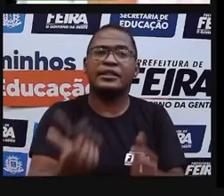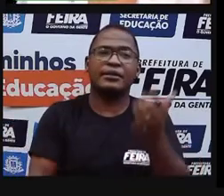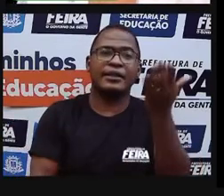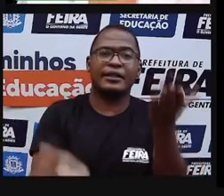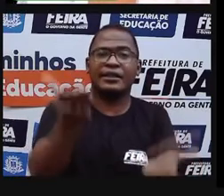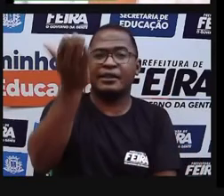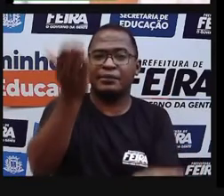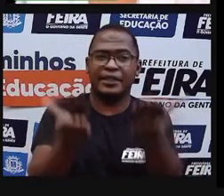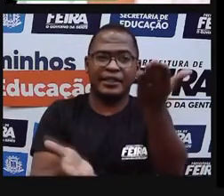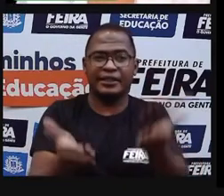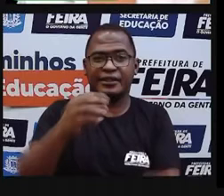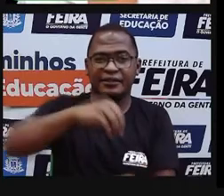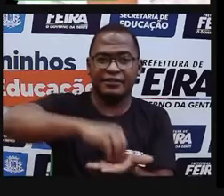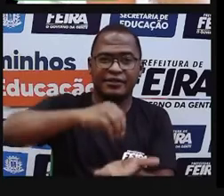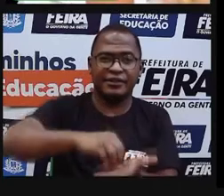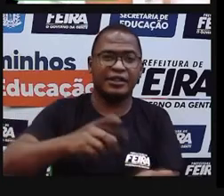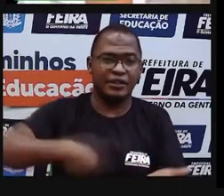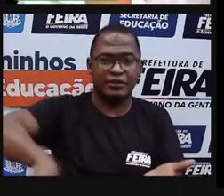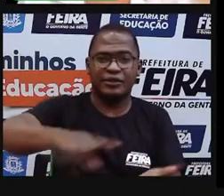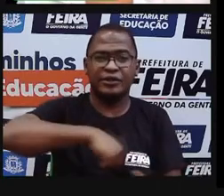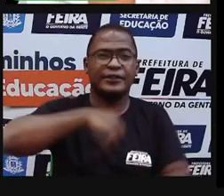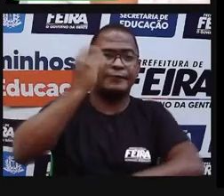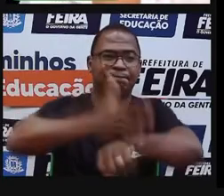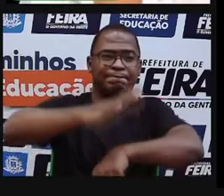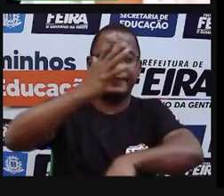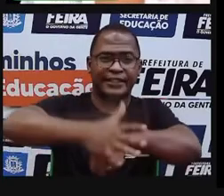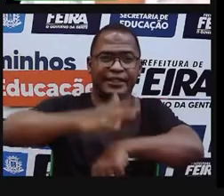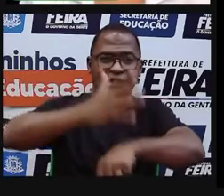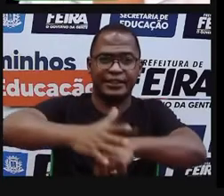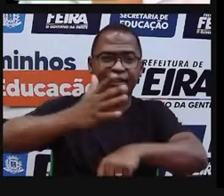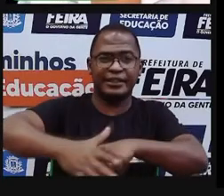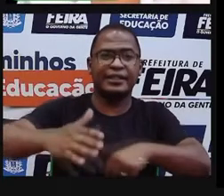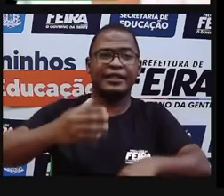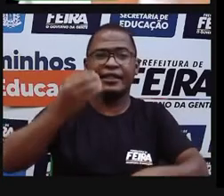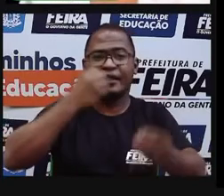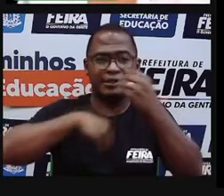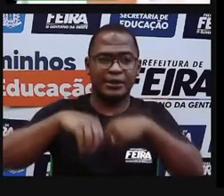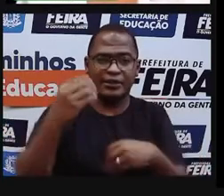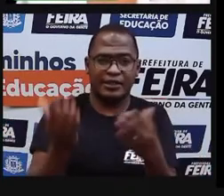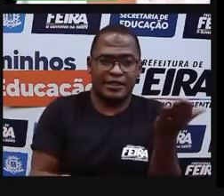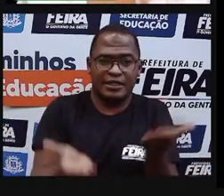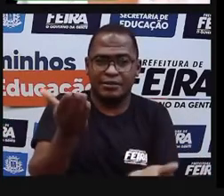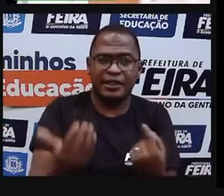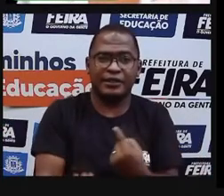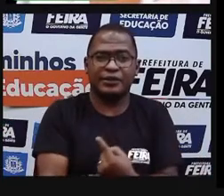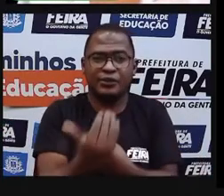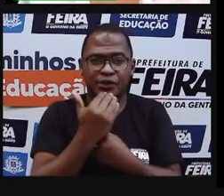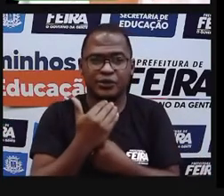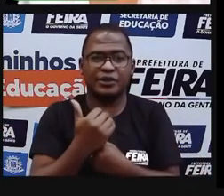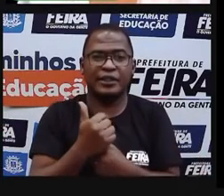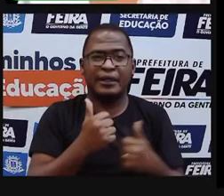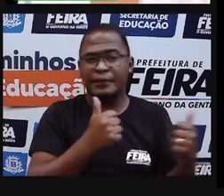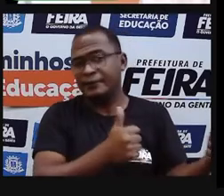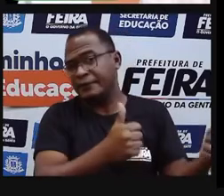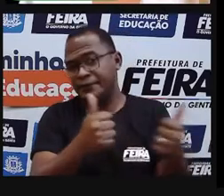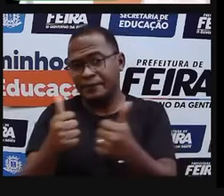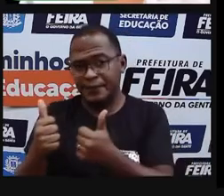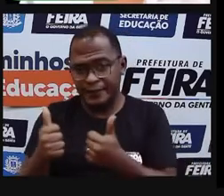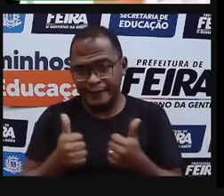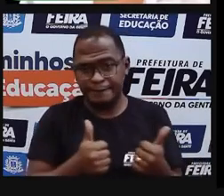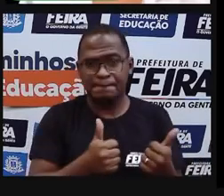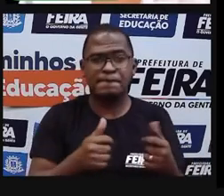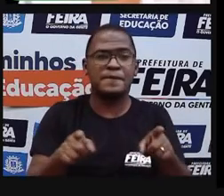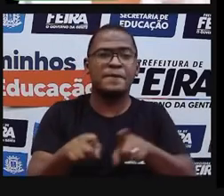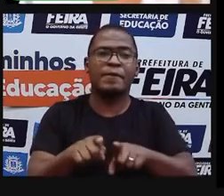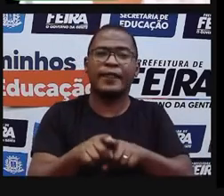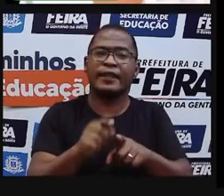equilibrada, saudável. A gente está prevenindo uma doença que possivelmente poderia vir. Com uma alimentação inadequada, né? E ajuda o